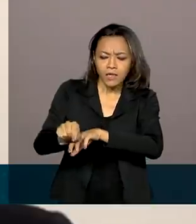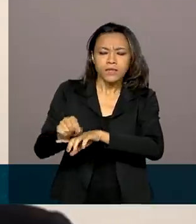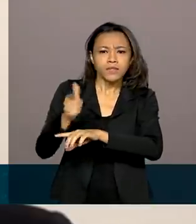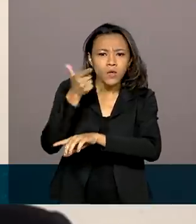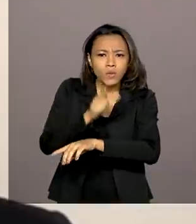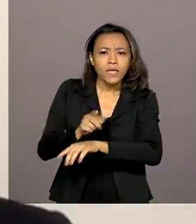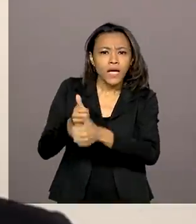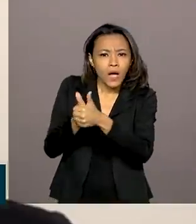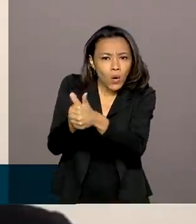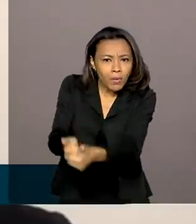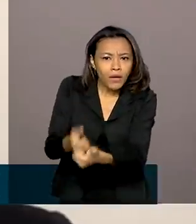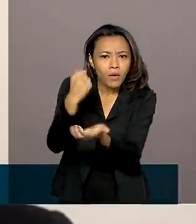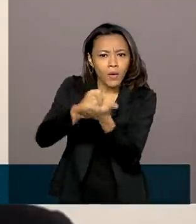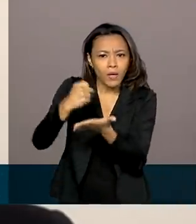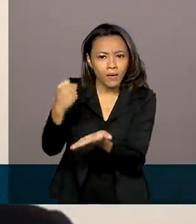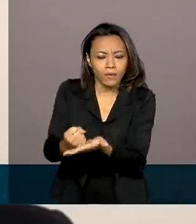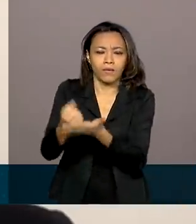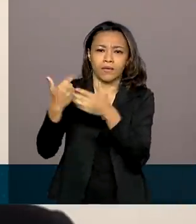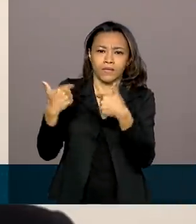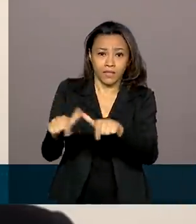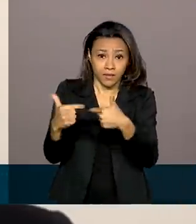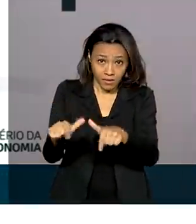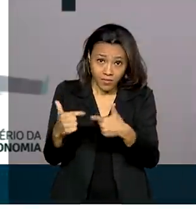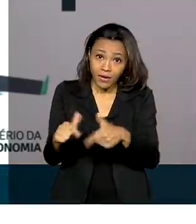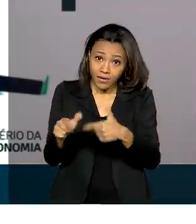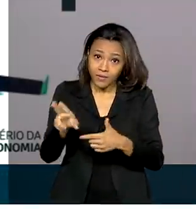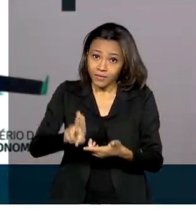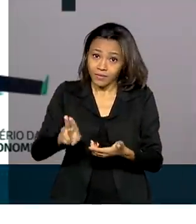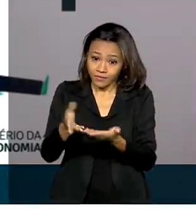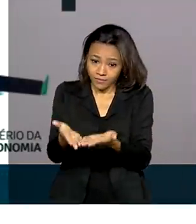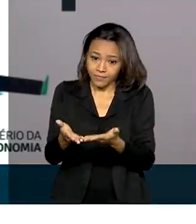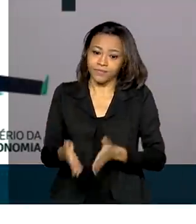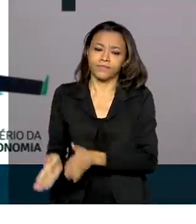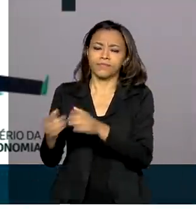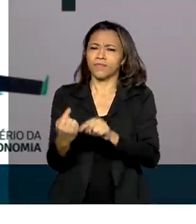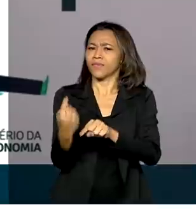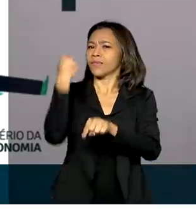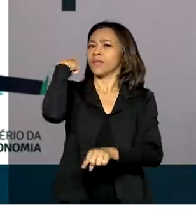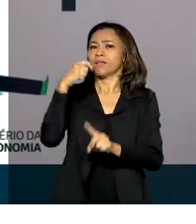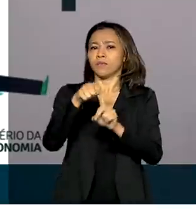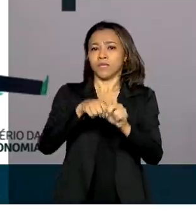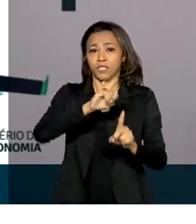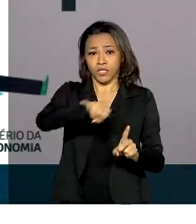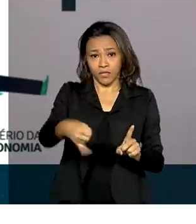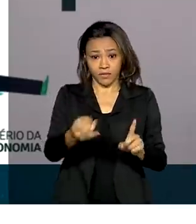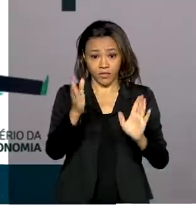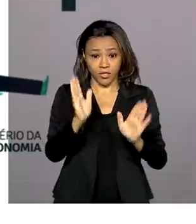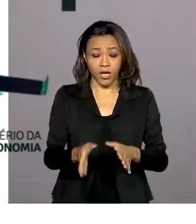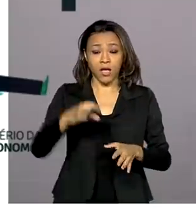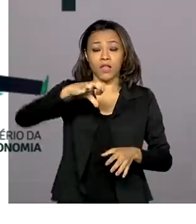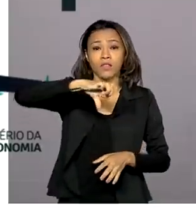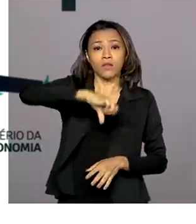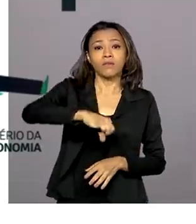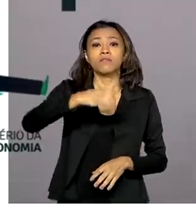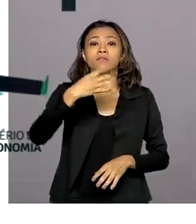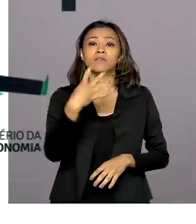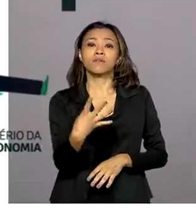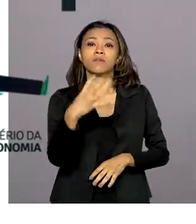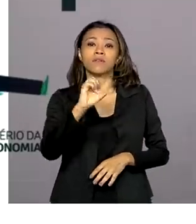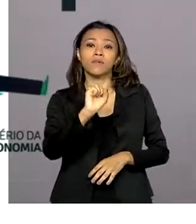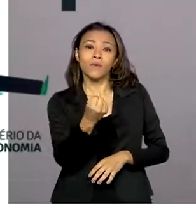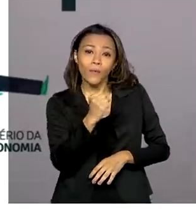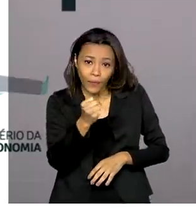acompanhar o seu contrato de trabalho por meio da ferramenta. Desde janeiro do ano passado, já são 948